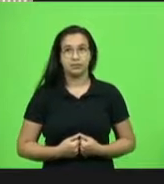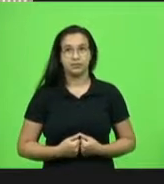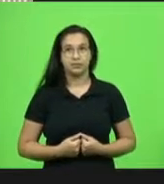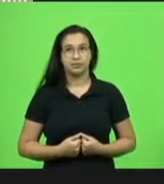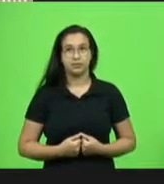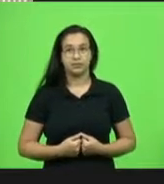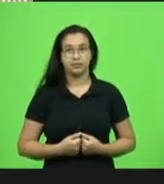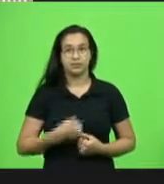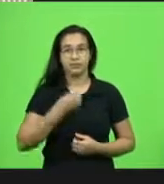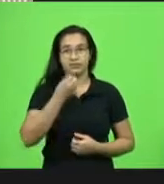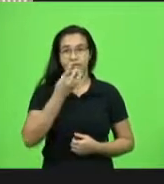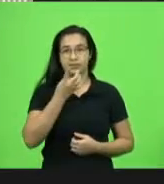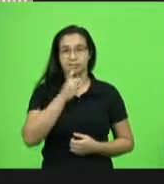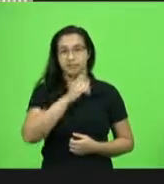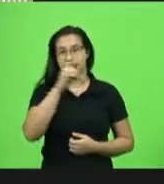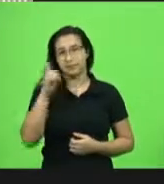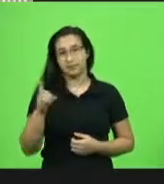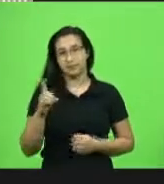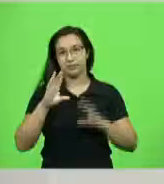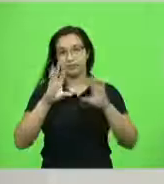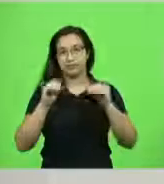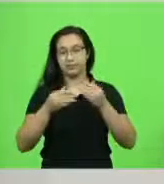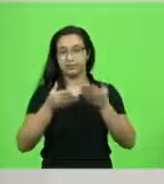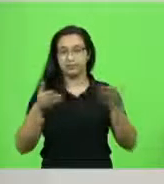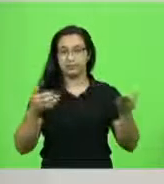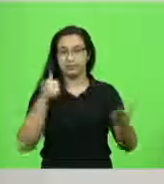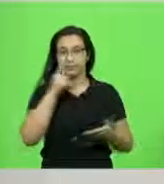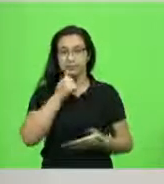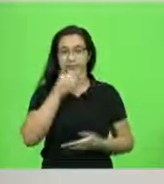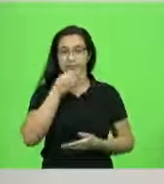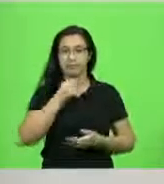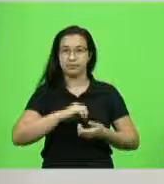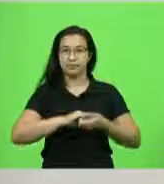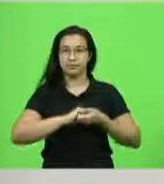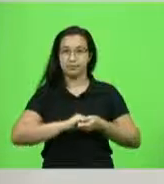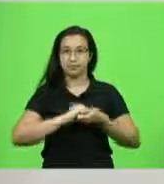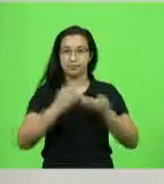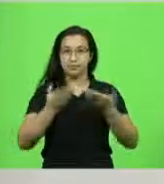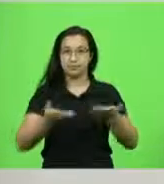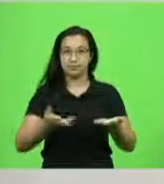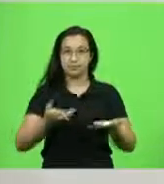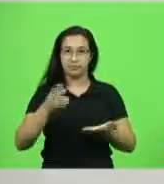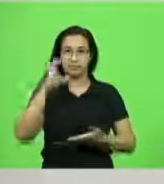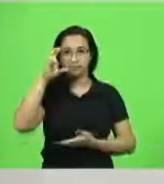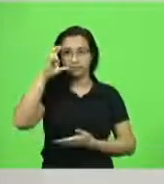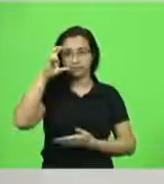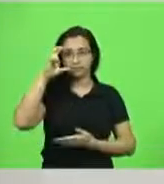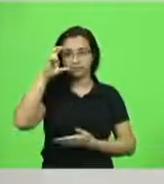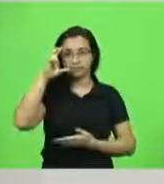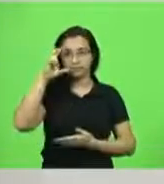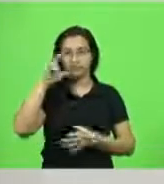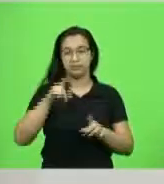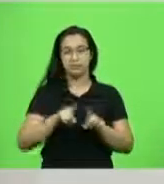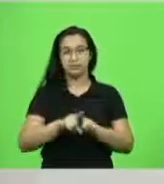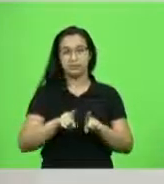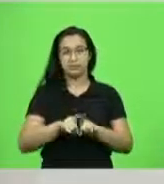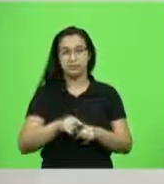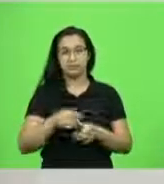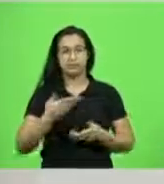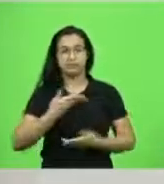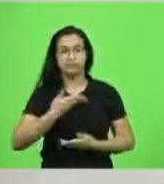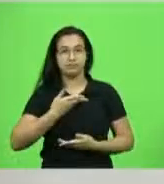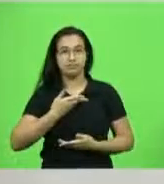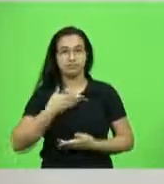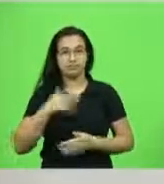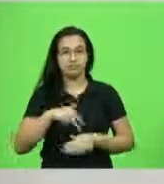Bom dia a todos e a todas. Cumprimento o presidente em exercício, deputado Alba. Cumprimento aos nobres colegas que se fazem presente